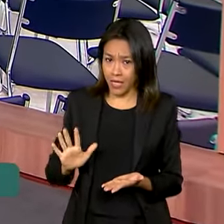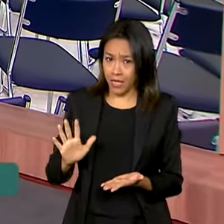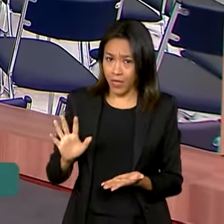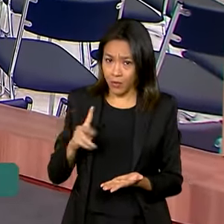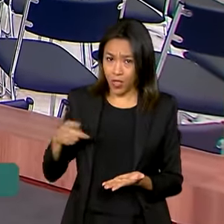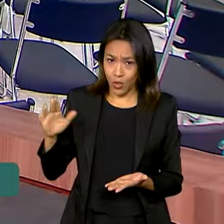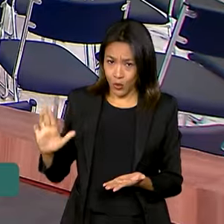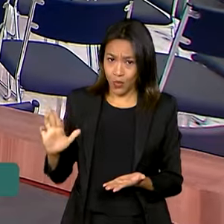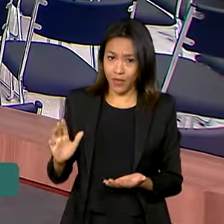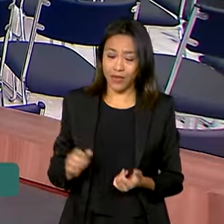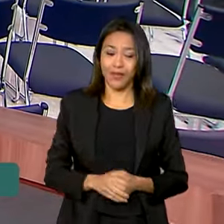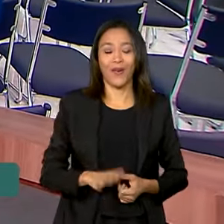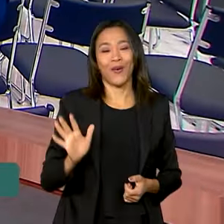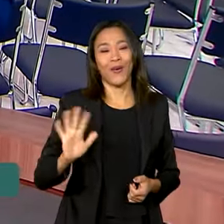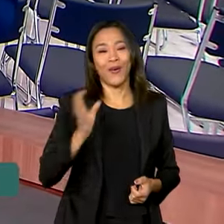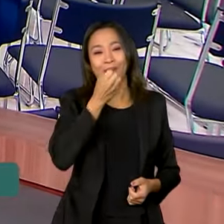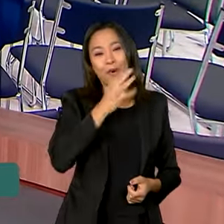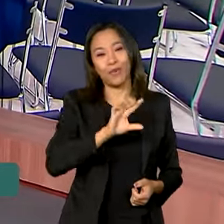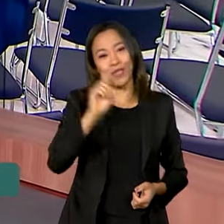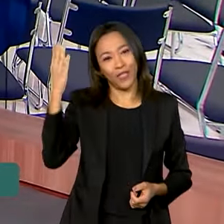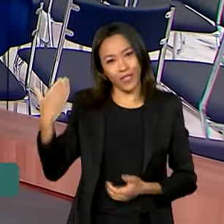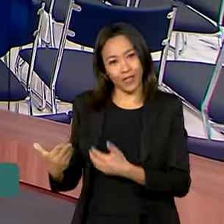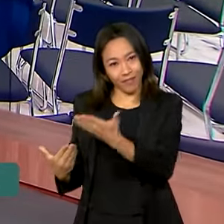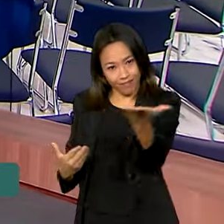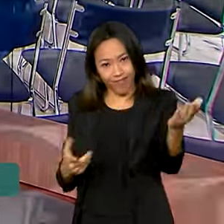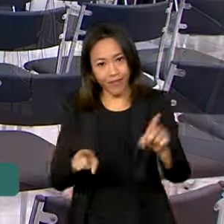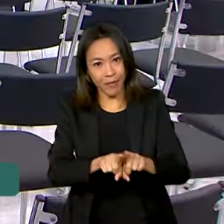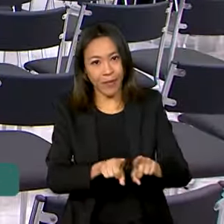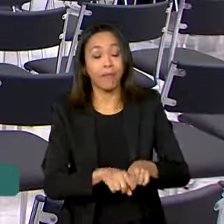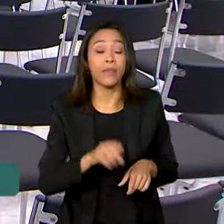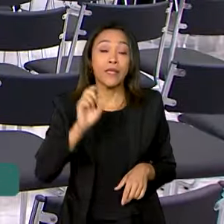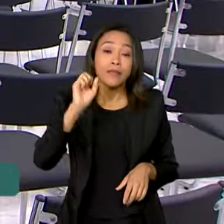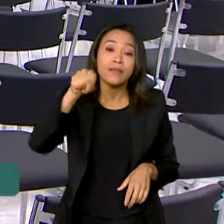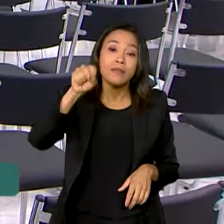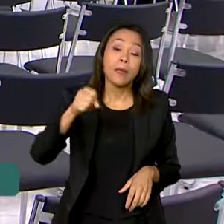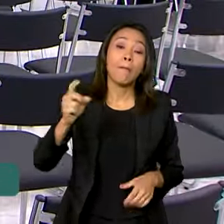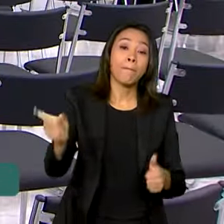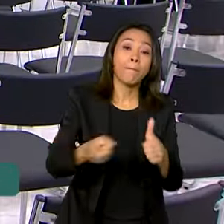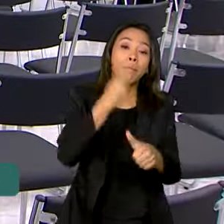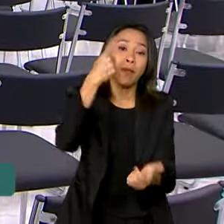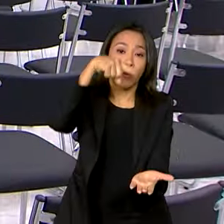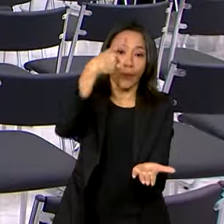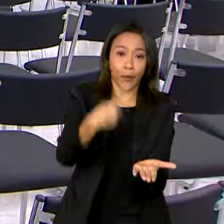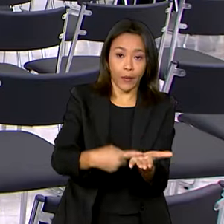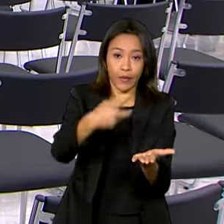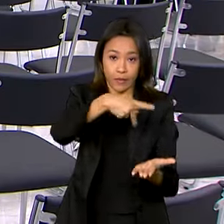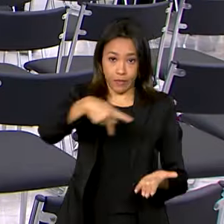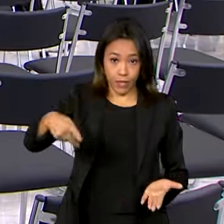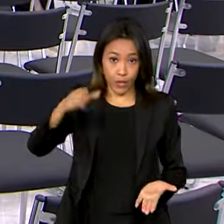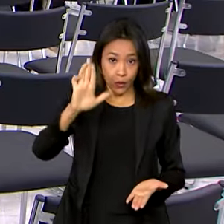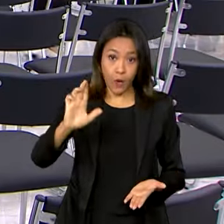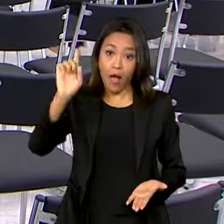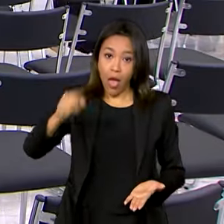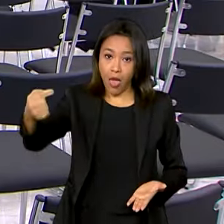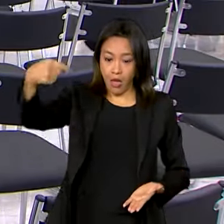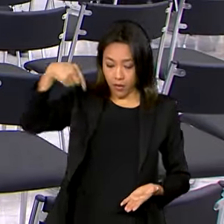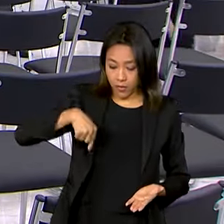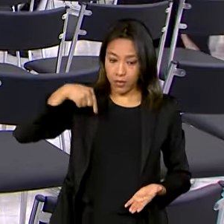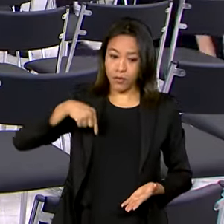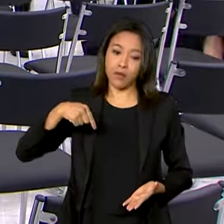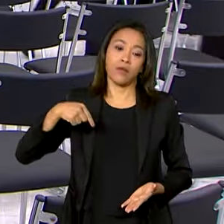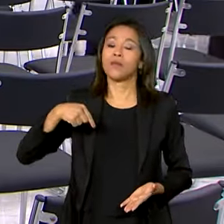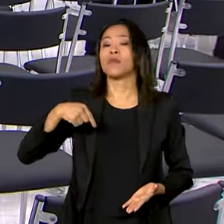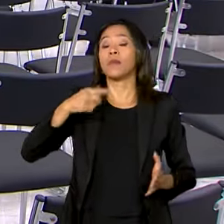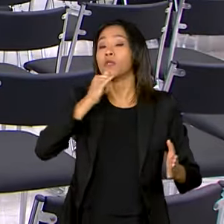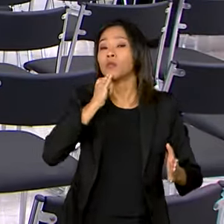Oi, bom dia, Vanessa. Bom dia a todos. Pois é, a primeira agenda do presidente Lula hoje é no Palácio do Alvorada